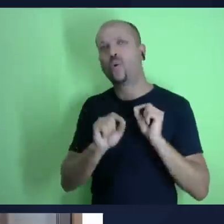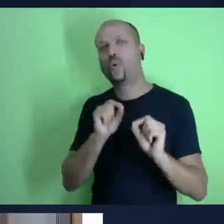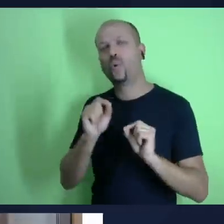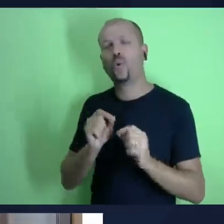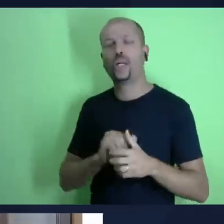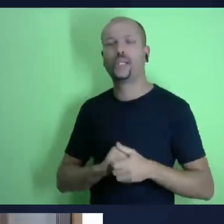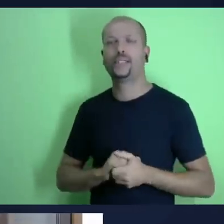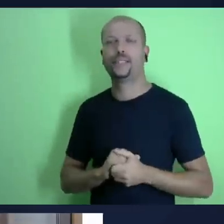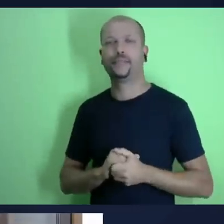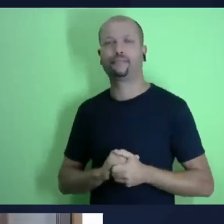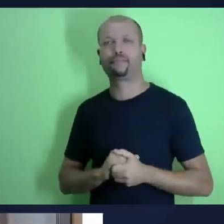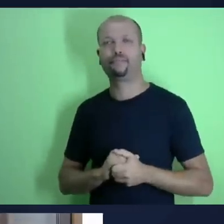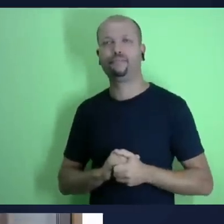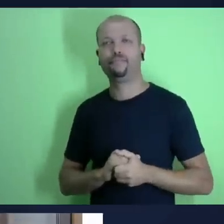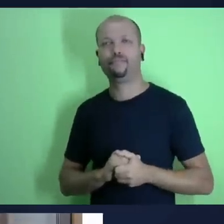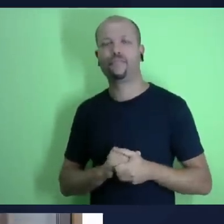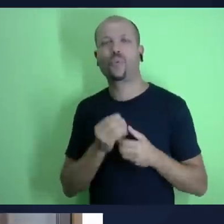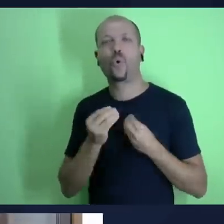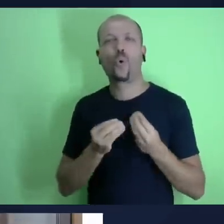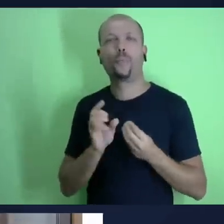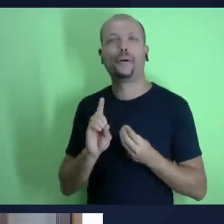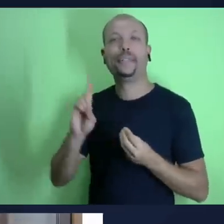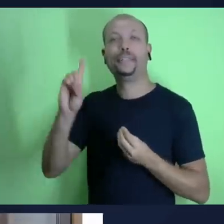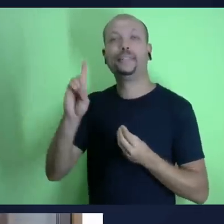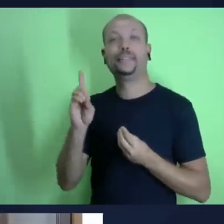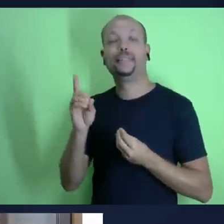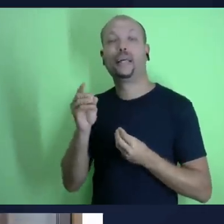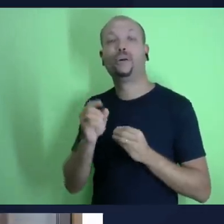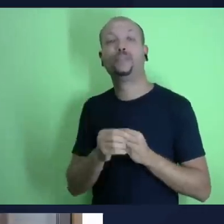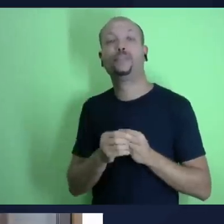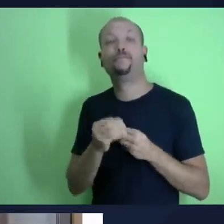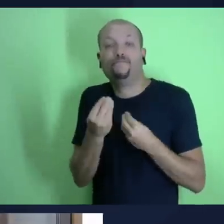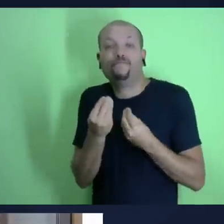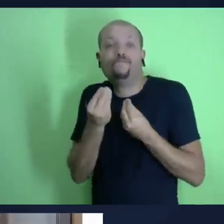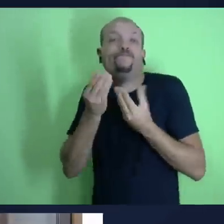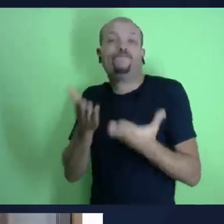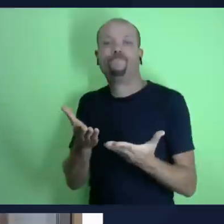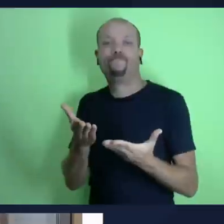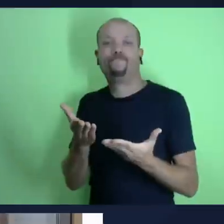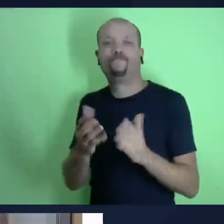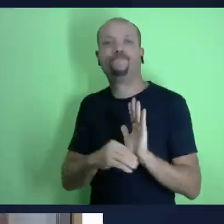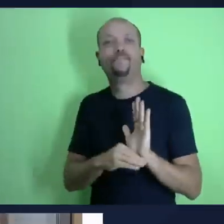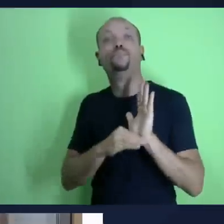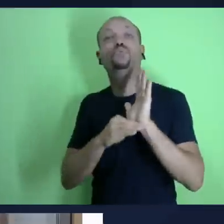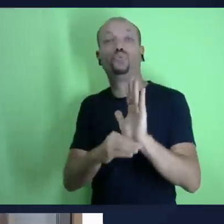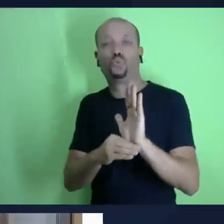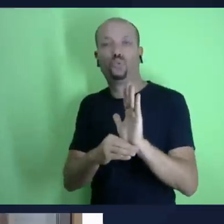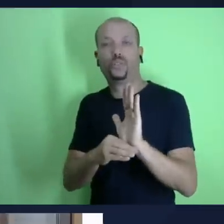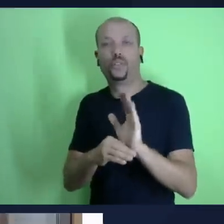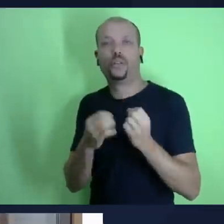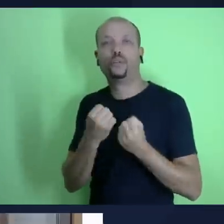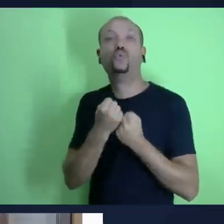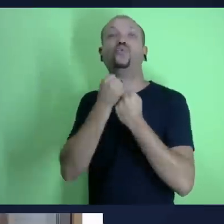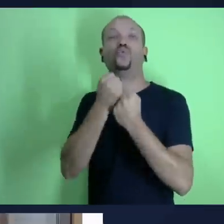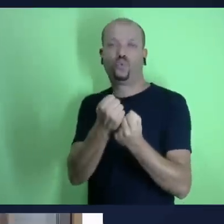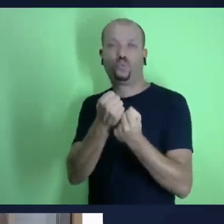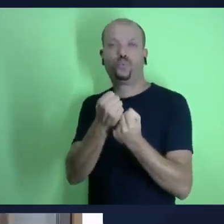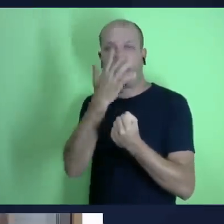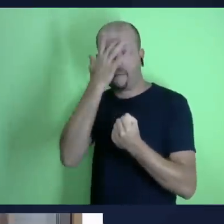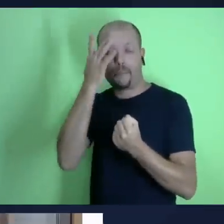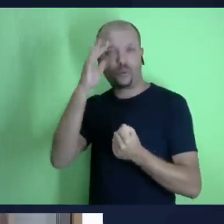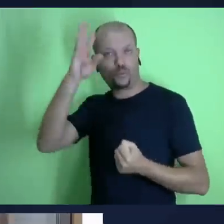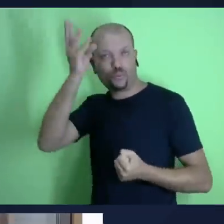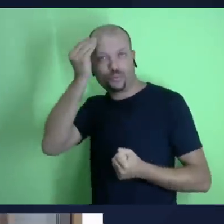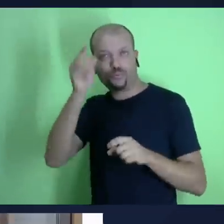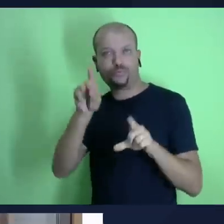jesus é a porta e quando jesus abre a porta ele